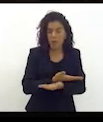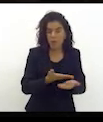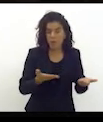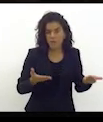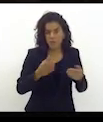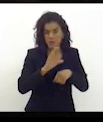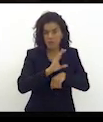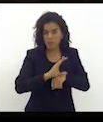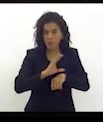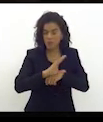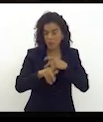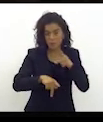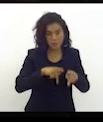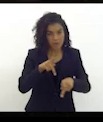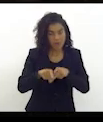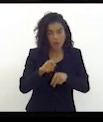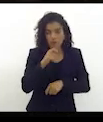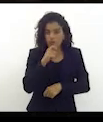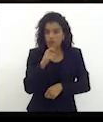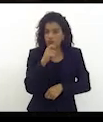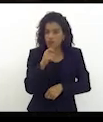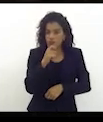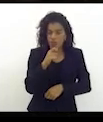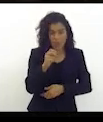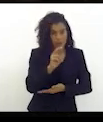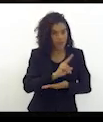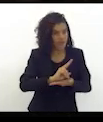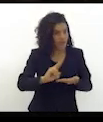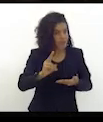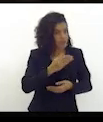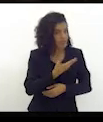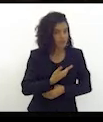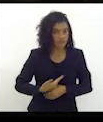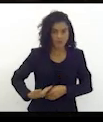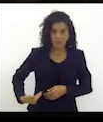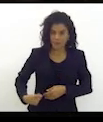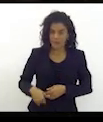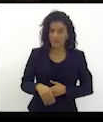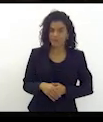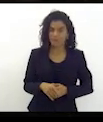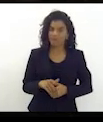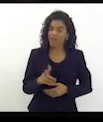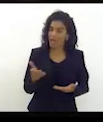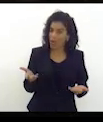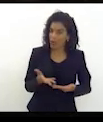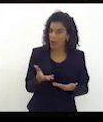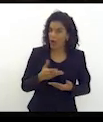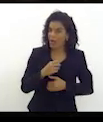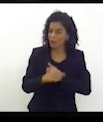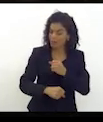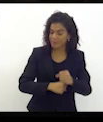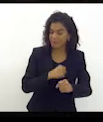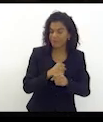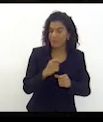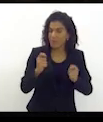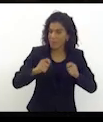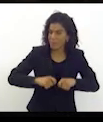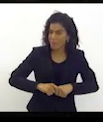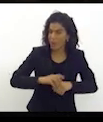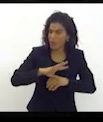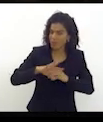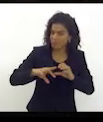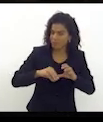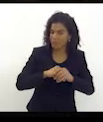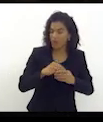muitas das vezes carente e sem acesso a uma universidade pública, que tenha a possibilidade de, no próximo ano, se inserirem num